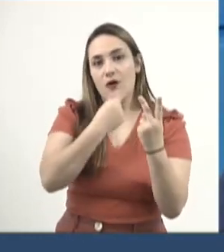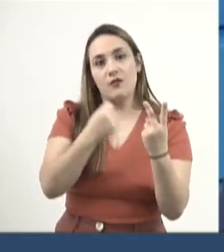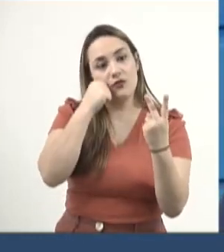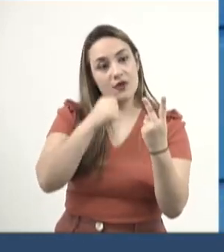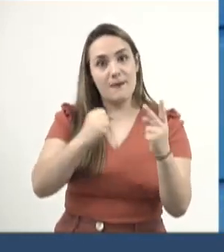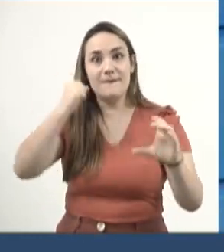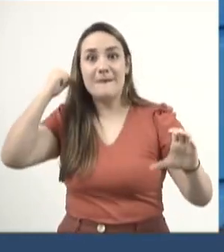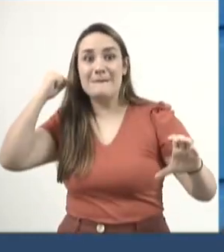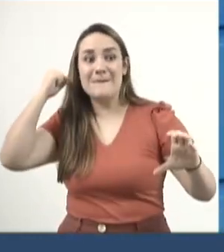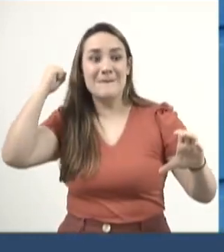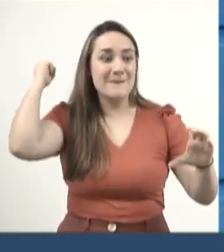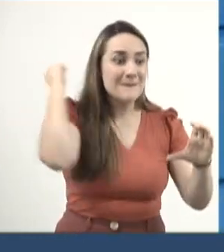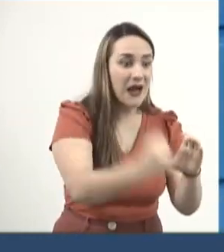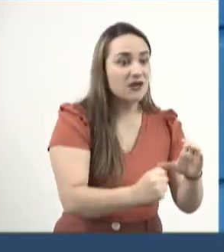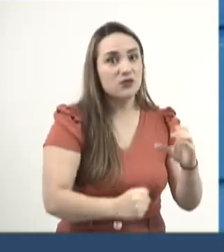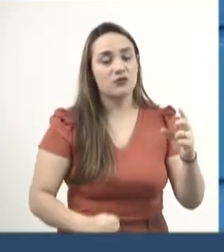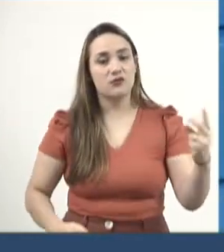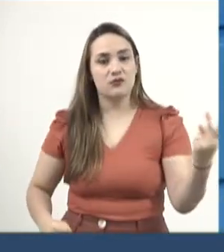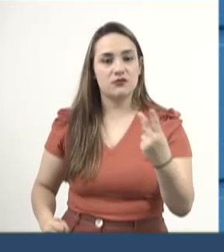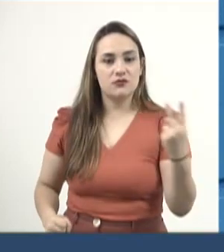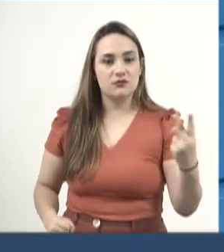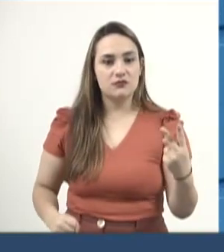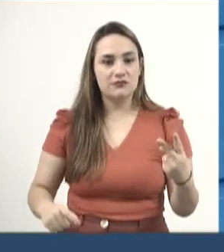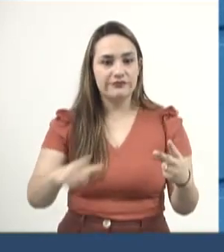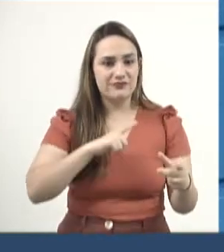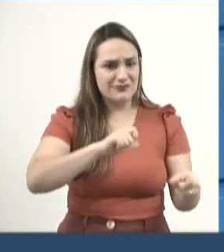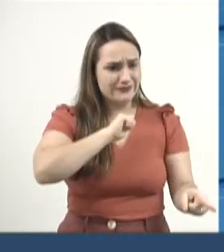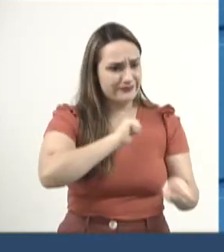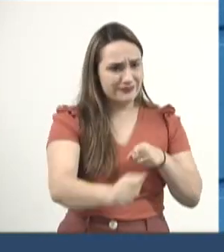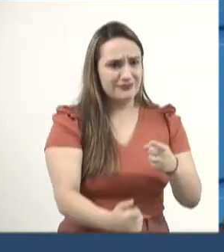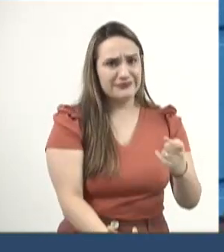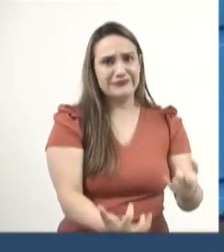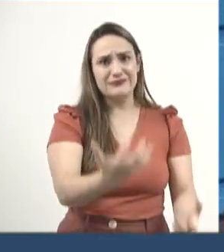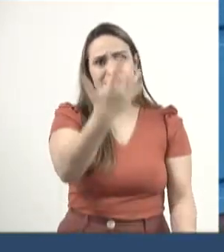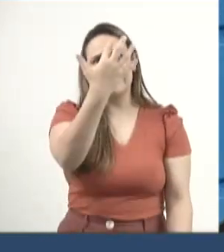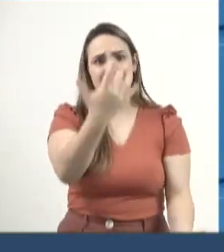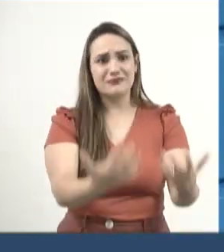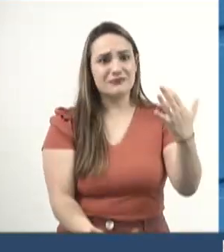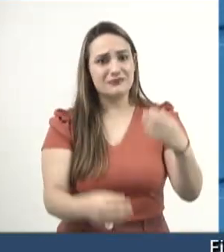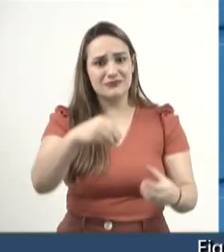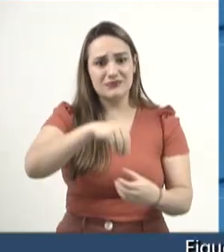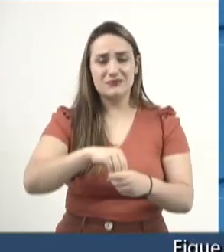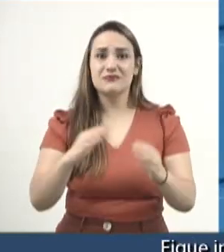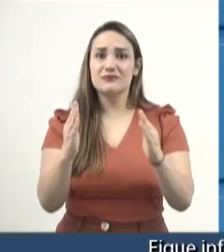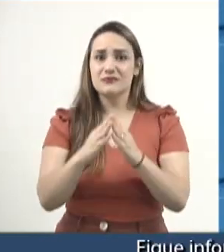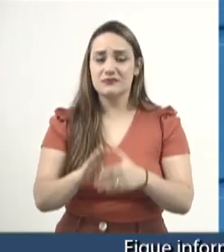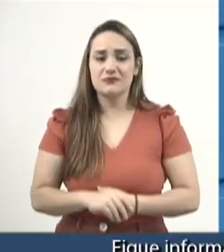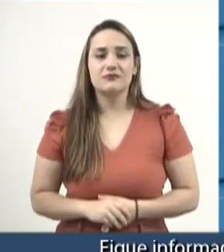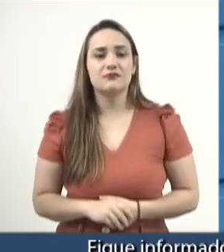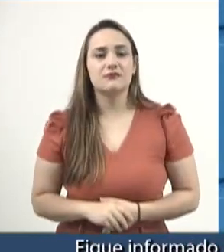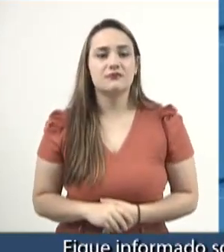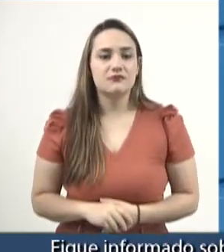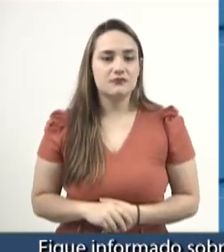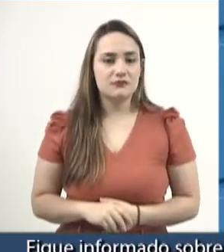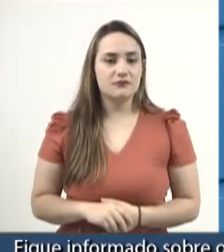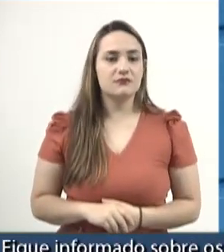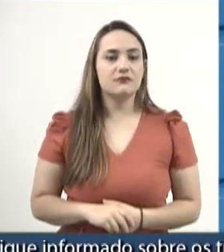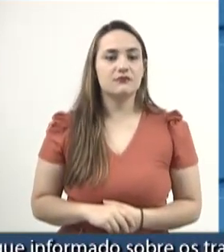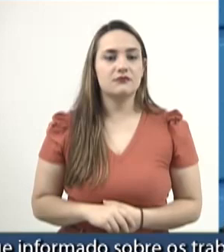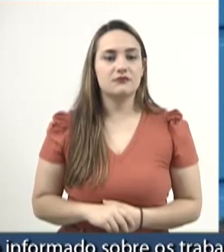o casal foi encontrado carborizado, morto, dentro da sua casa. Então, é um